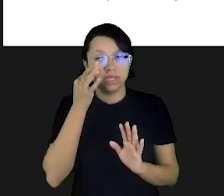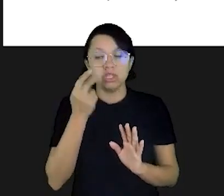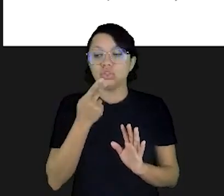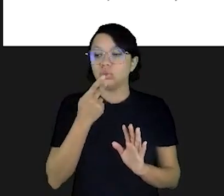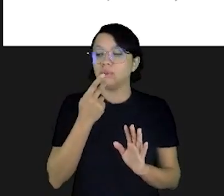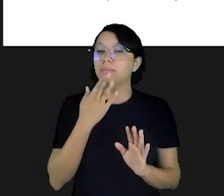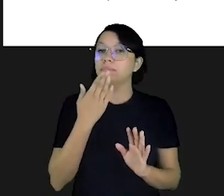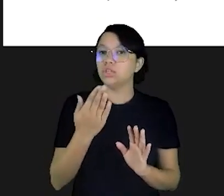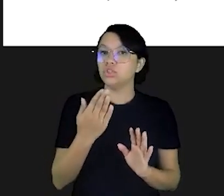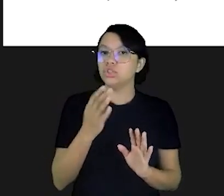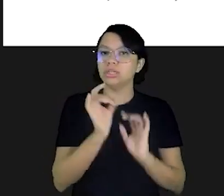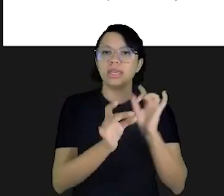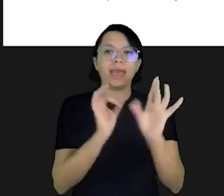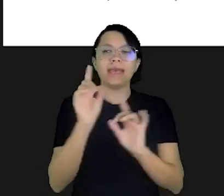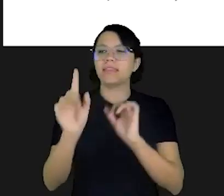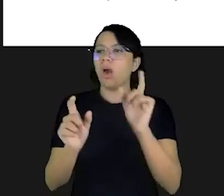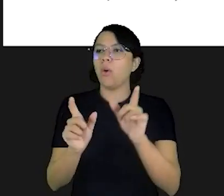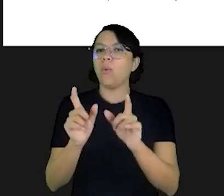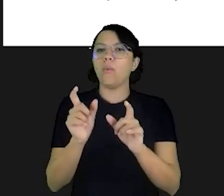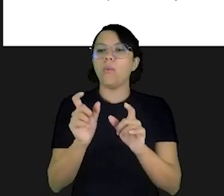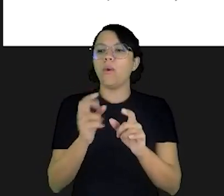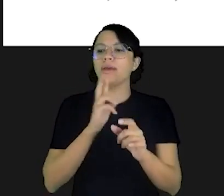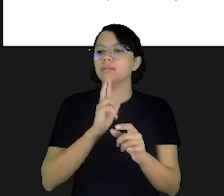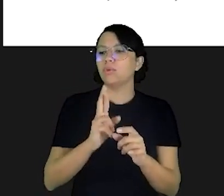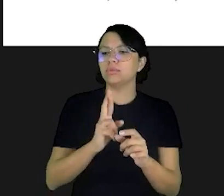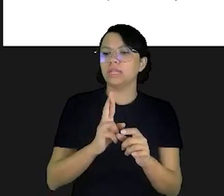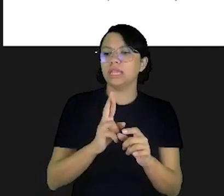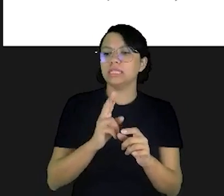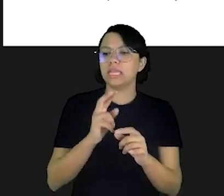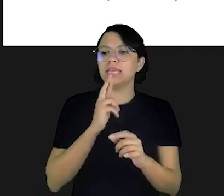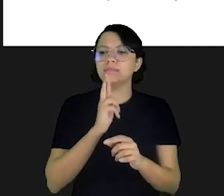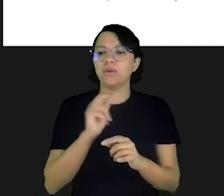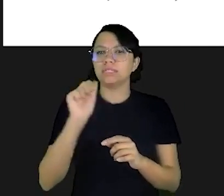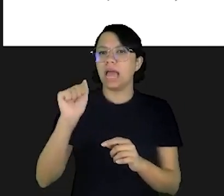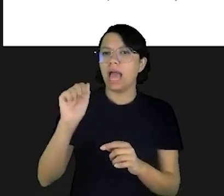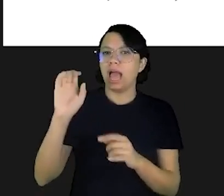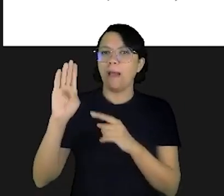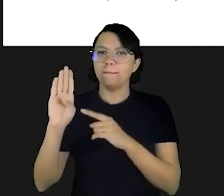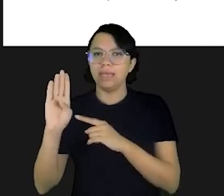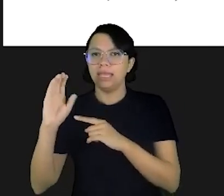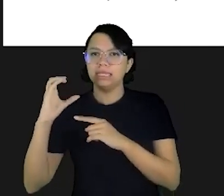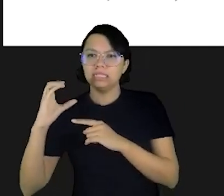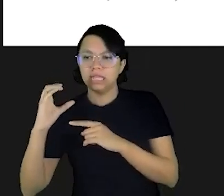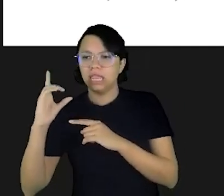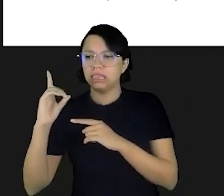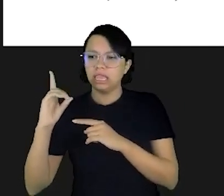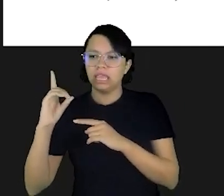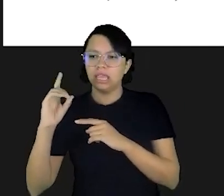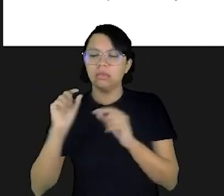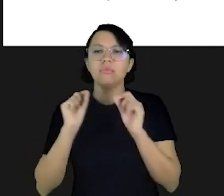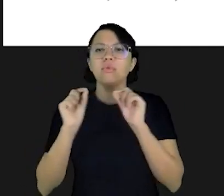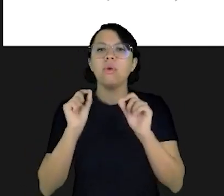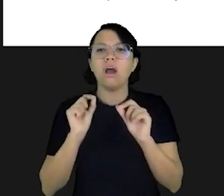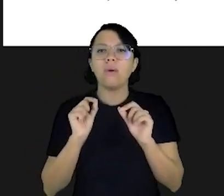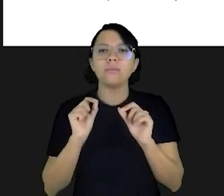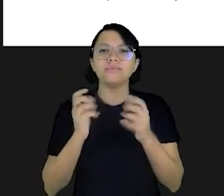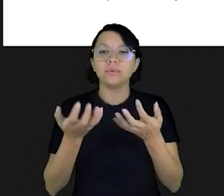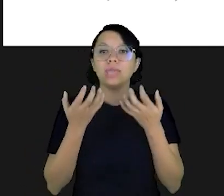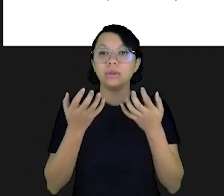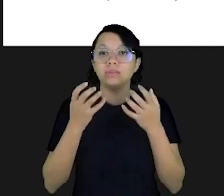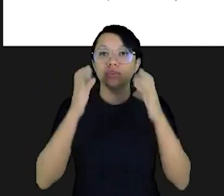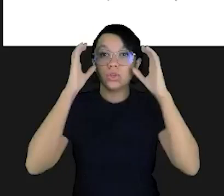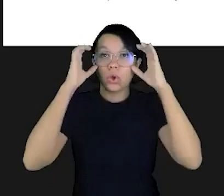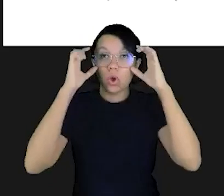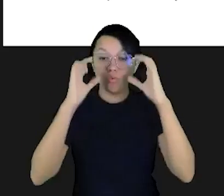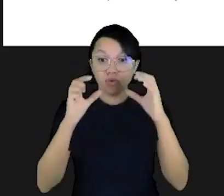levantasse a mão e respondesse se a letra ABC ou DEMUS. Agora, só no Top Palestra Online, eu quero só que vocês se